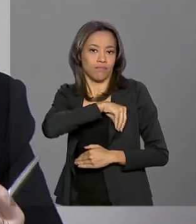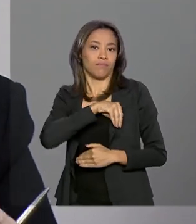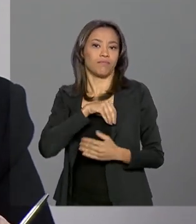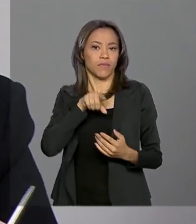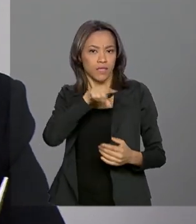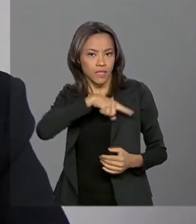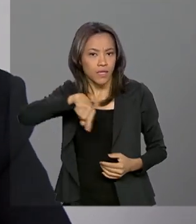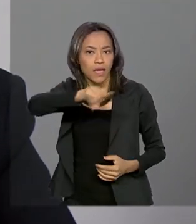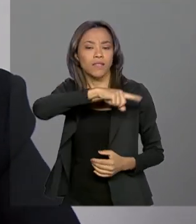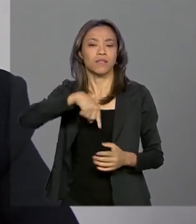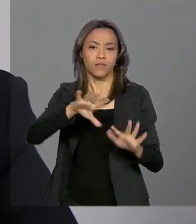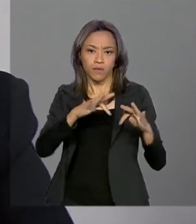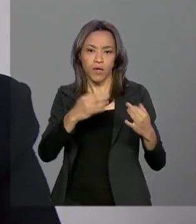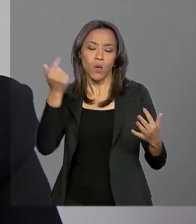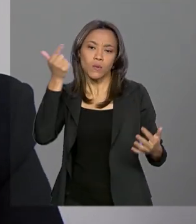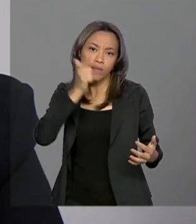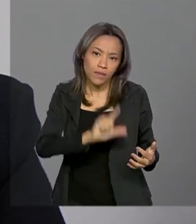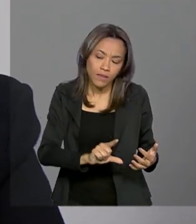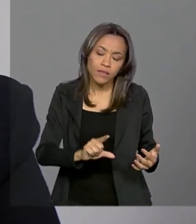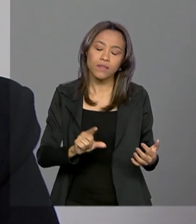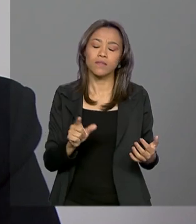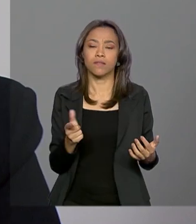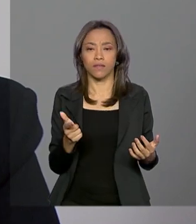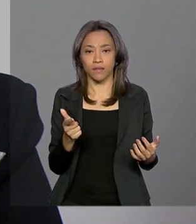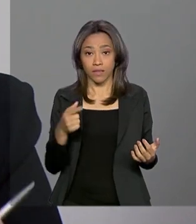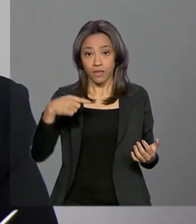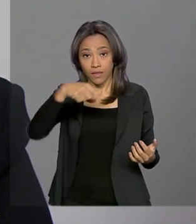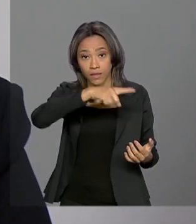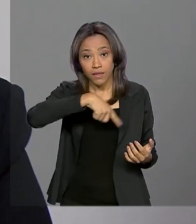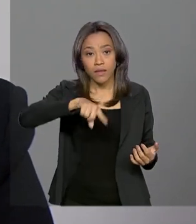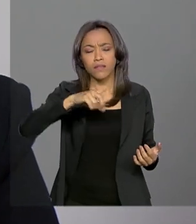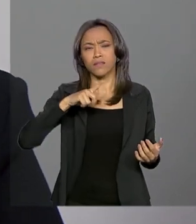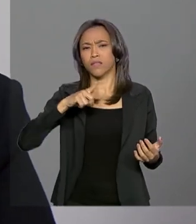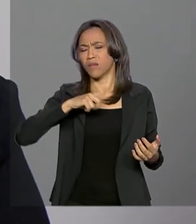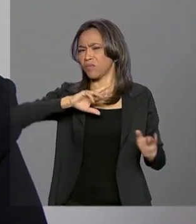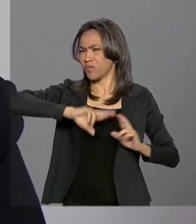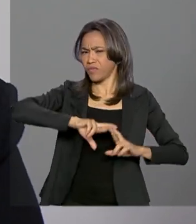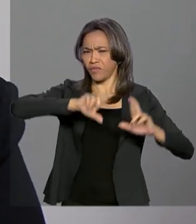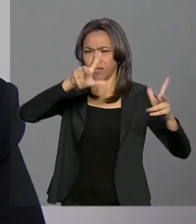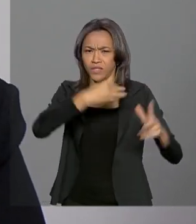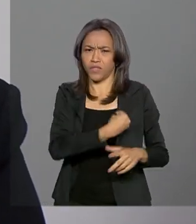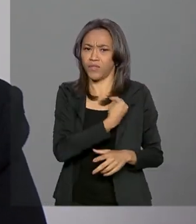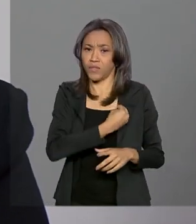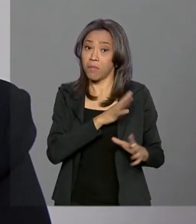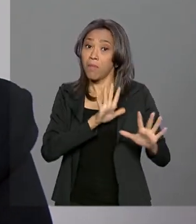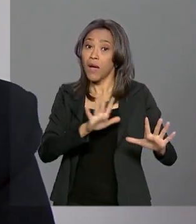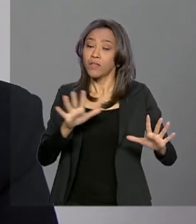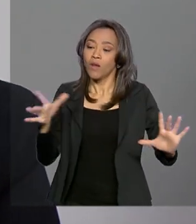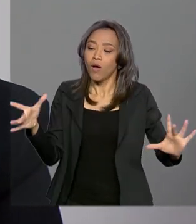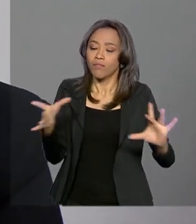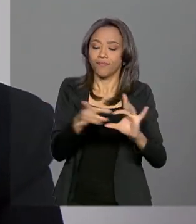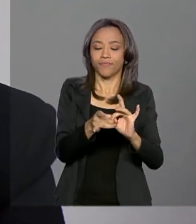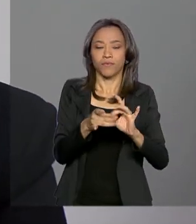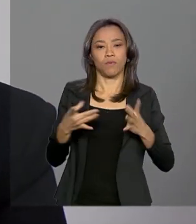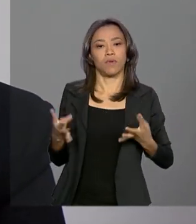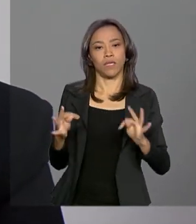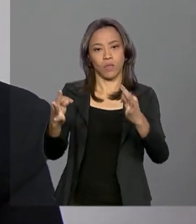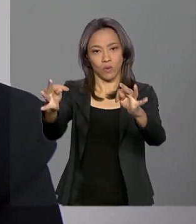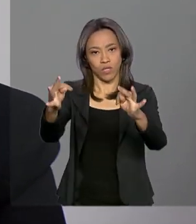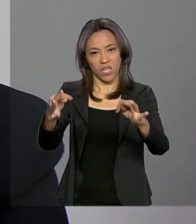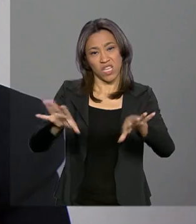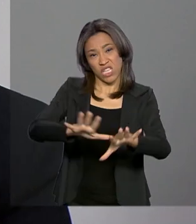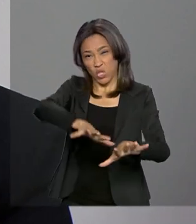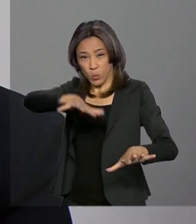elas conservem e que elas tenham outro padrão de vida, mas dentro de uma tecnologia. Eu acho que a exclusão